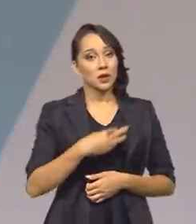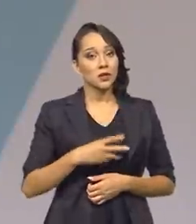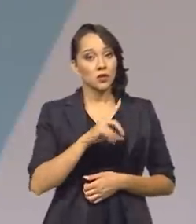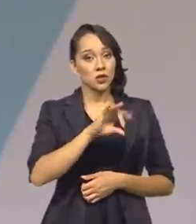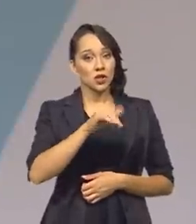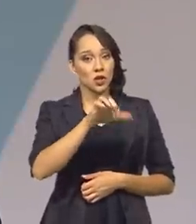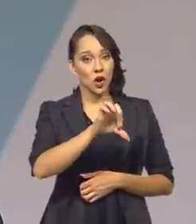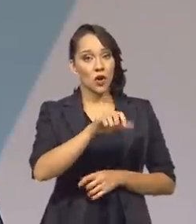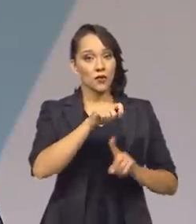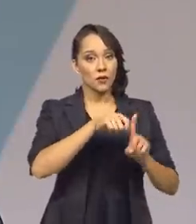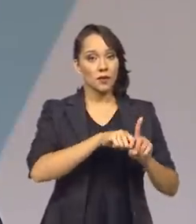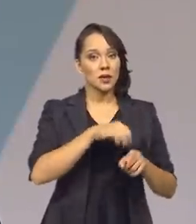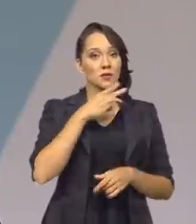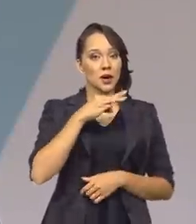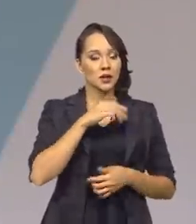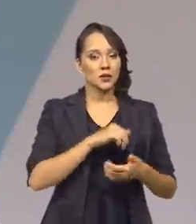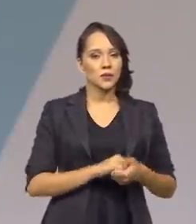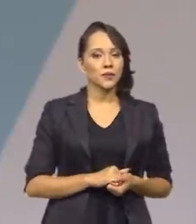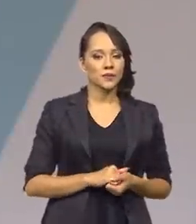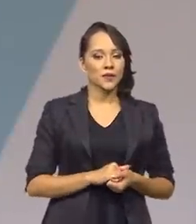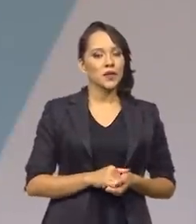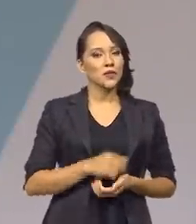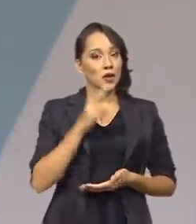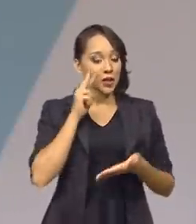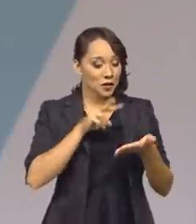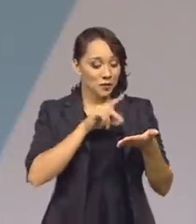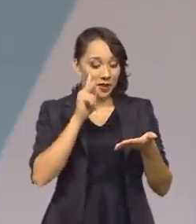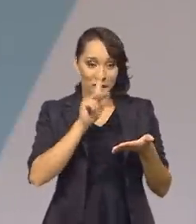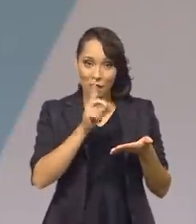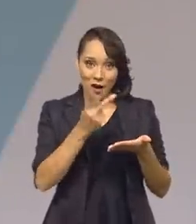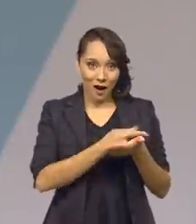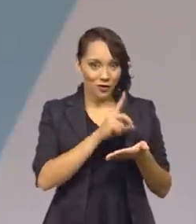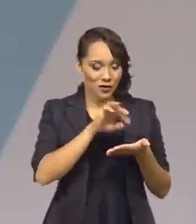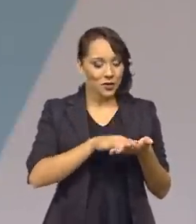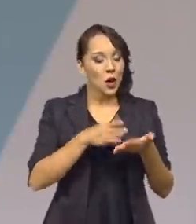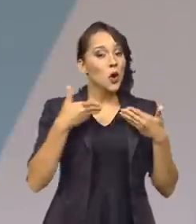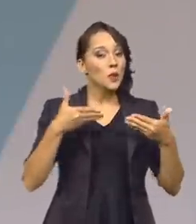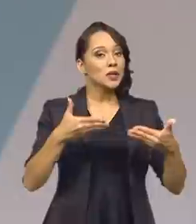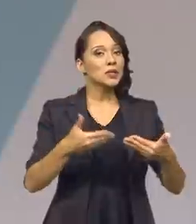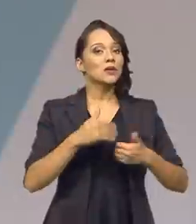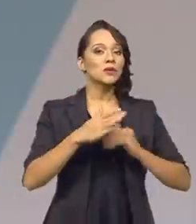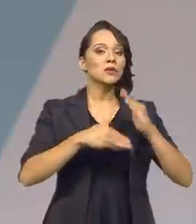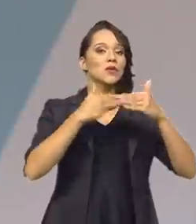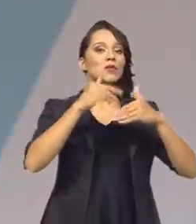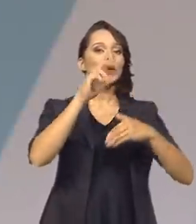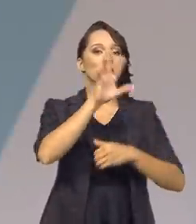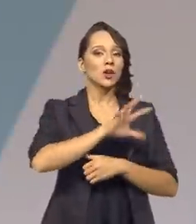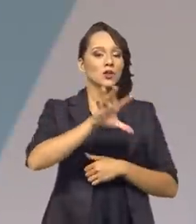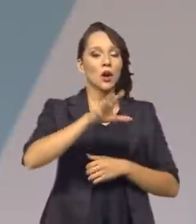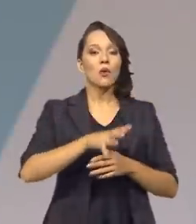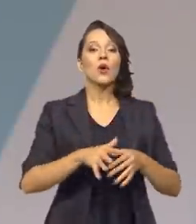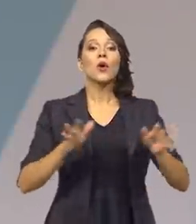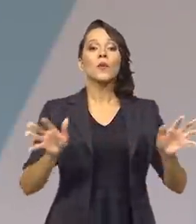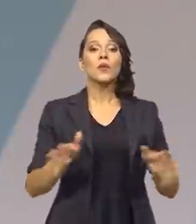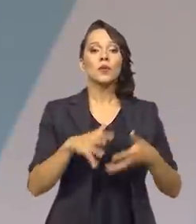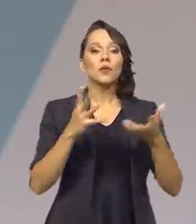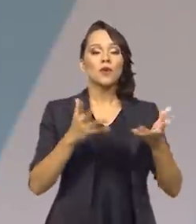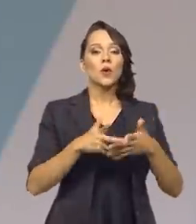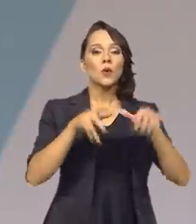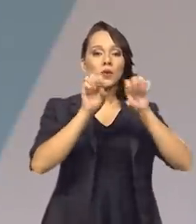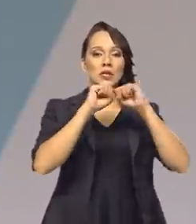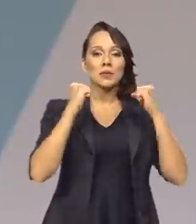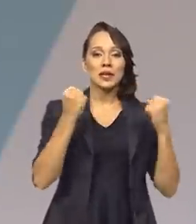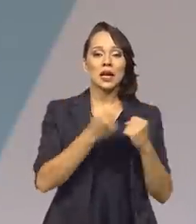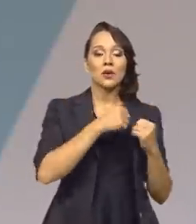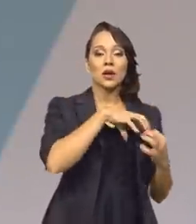dia 9 de março, estou até olhando para não errar a data, o Ministério do Desenvolvimento Regional promoveu um seminário